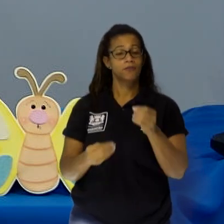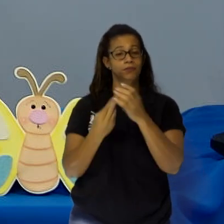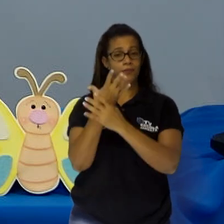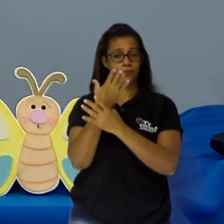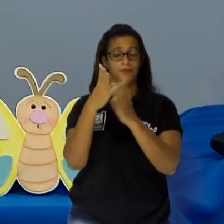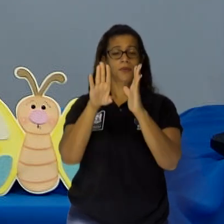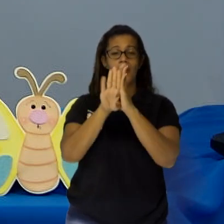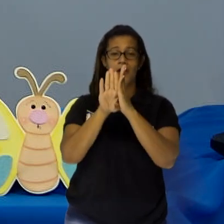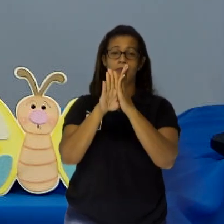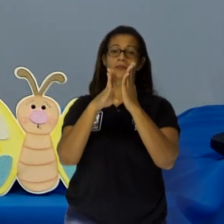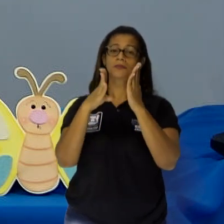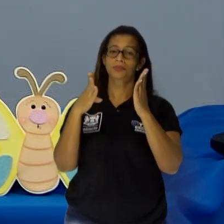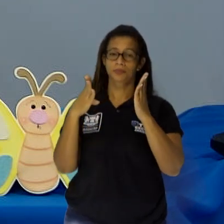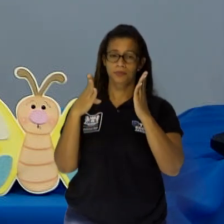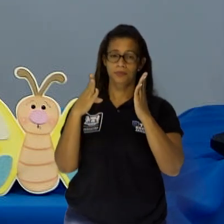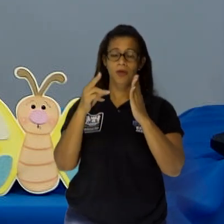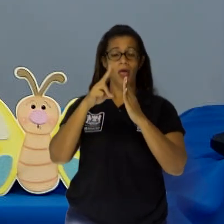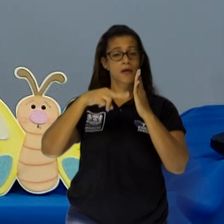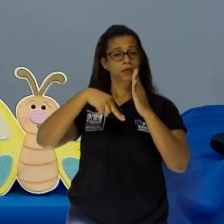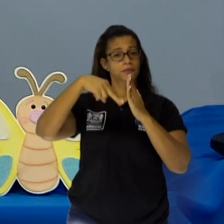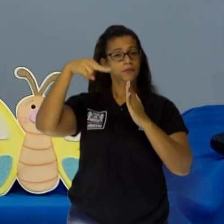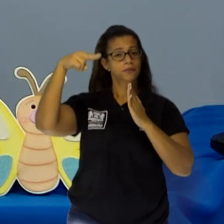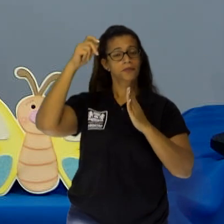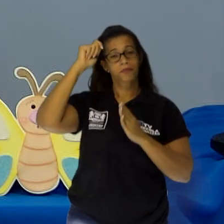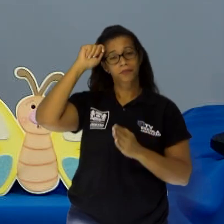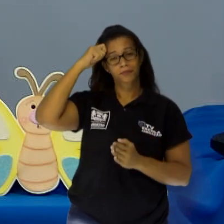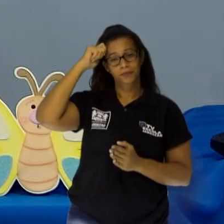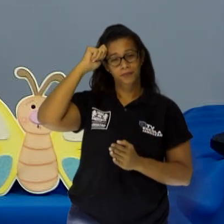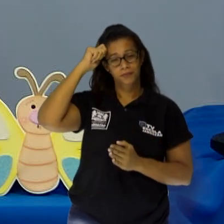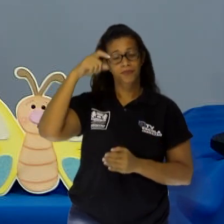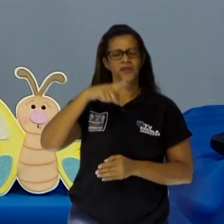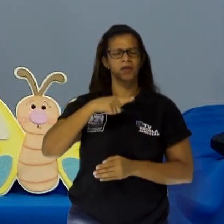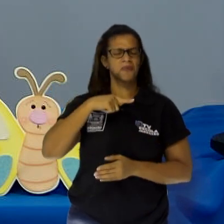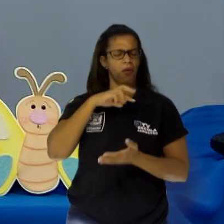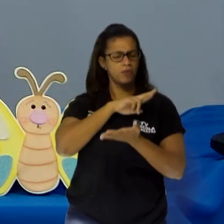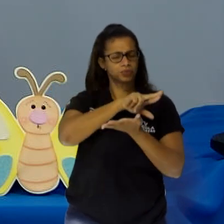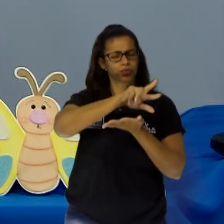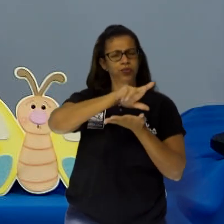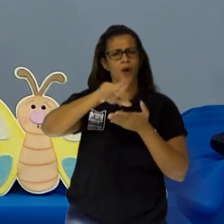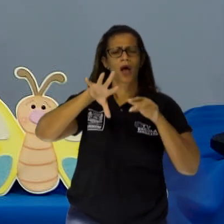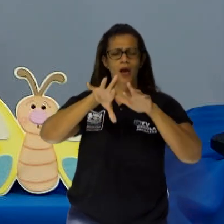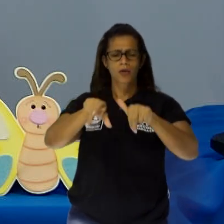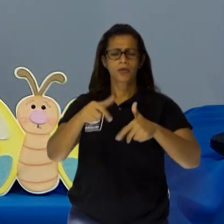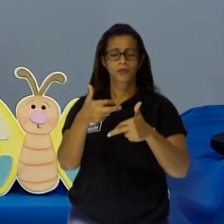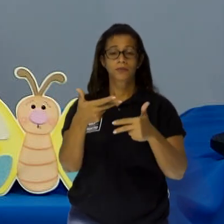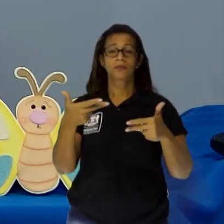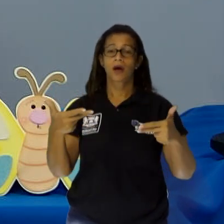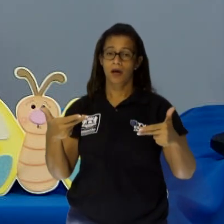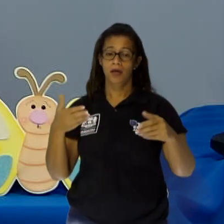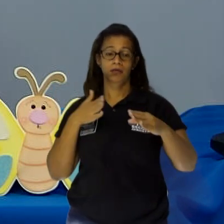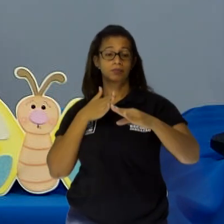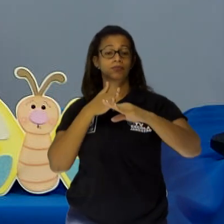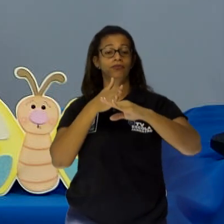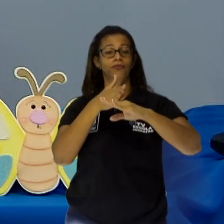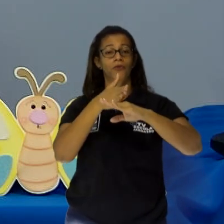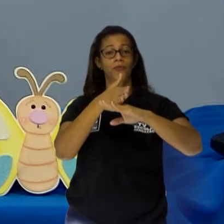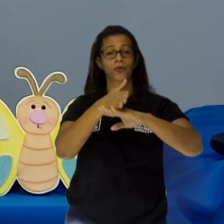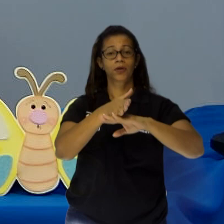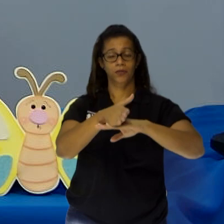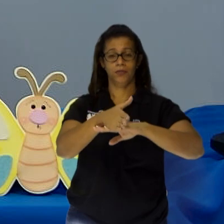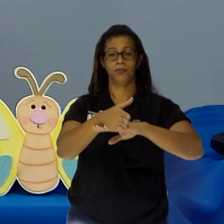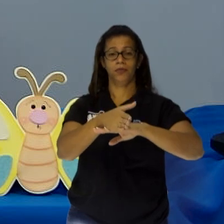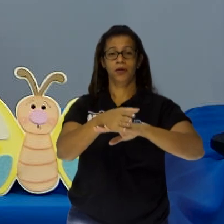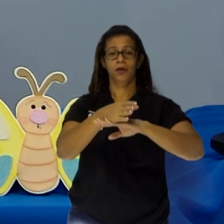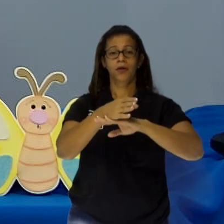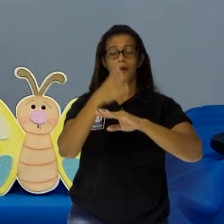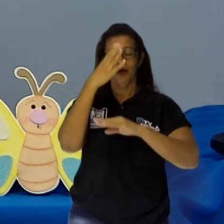são muitos animais. E por aqui vão passar elefantes, girafas. Então eu preciso de